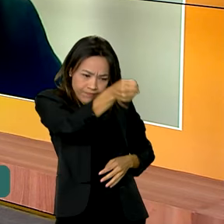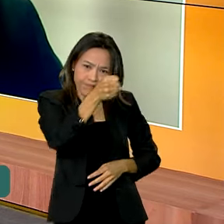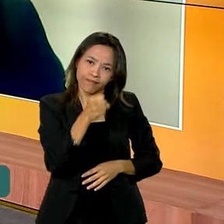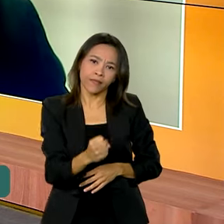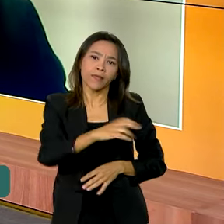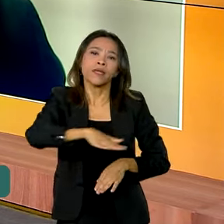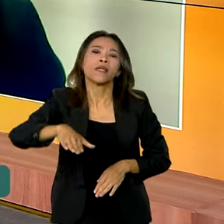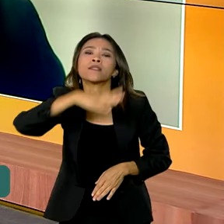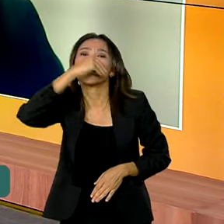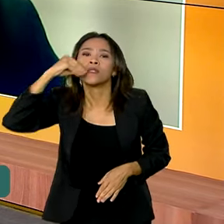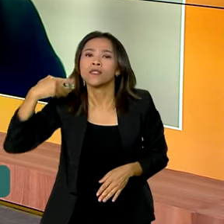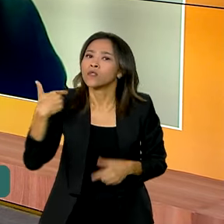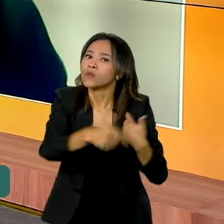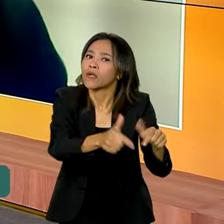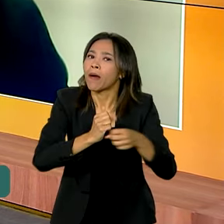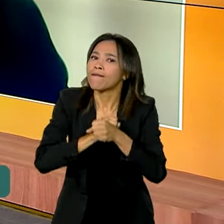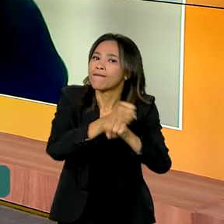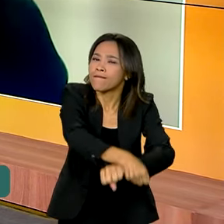do trabalho infantil.